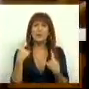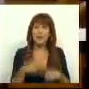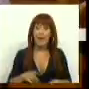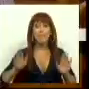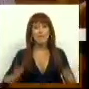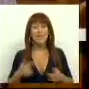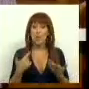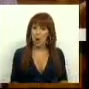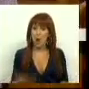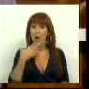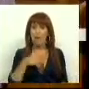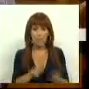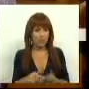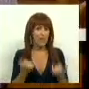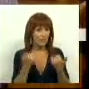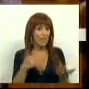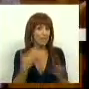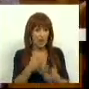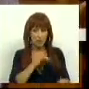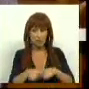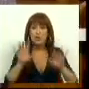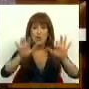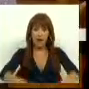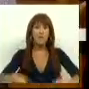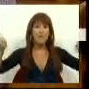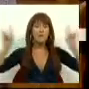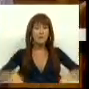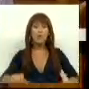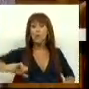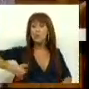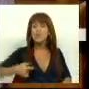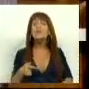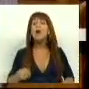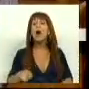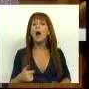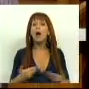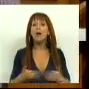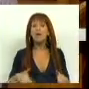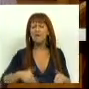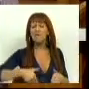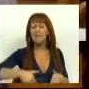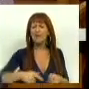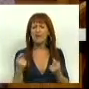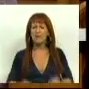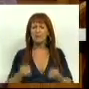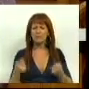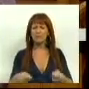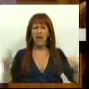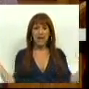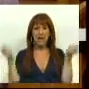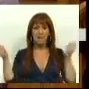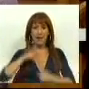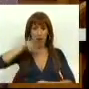agora aproveito para informar o Sr. Deputado e a Câmara também, que os Verdes vão justamente a breve prazo lançar uma campanha